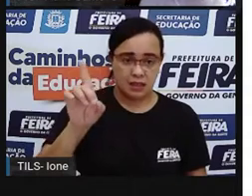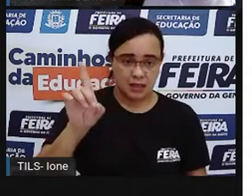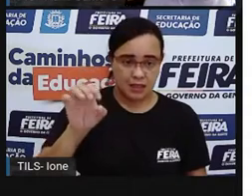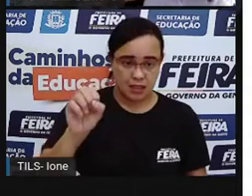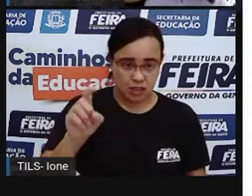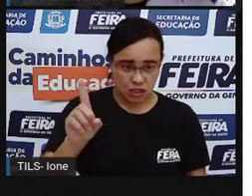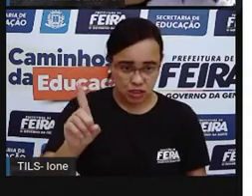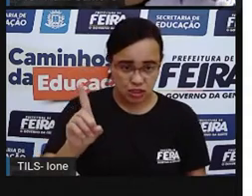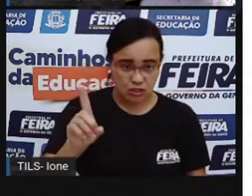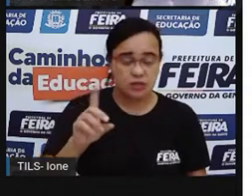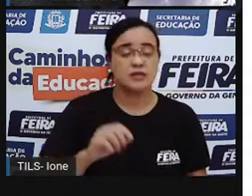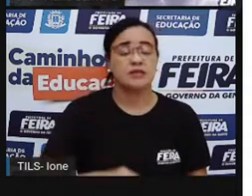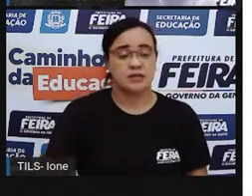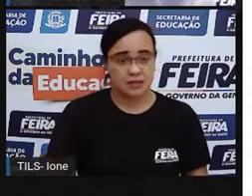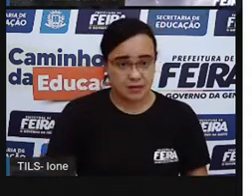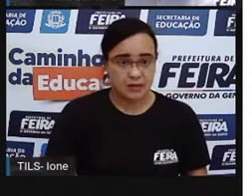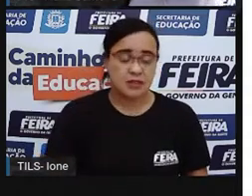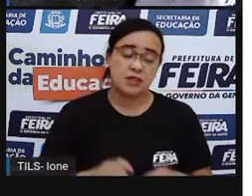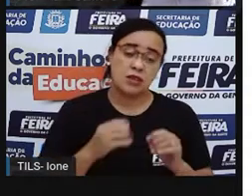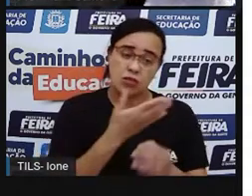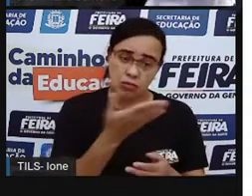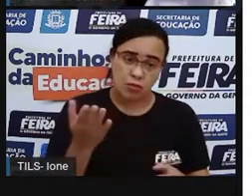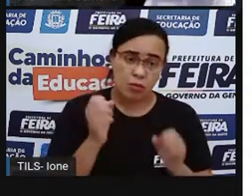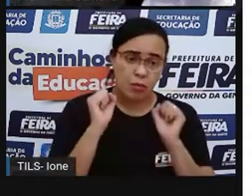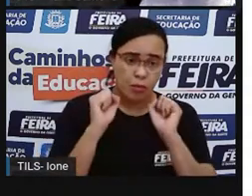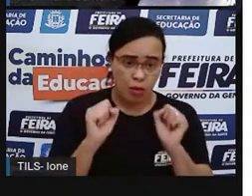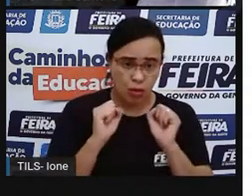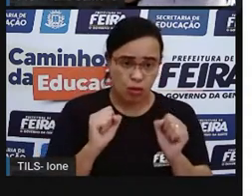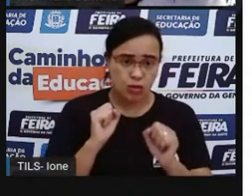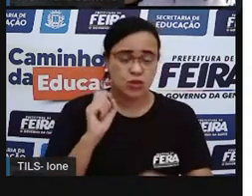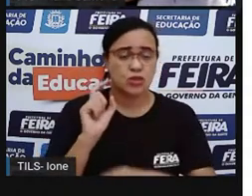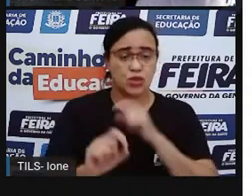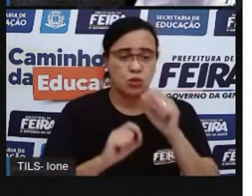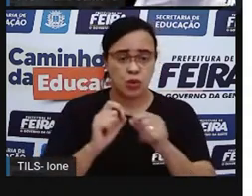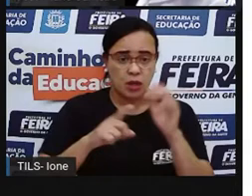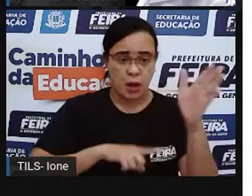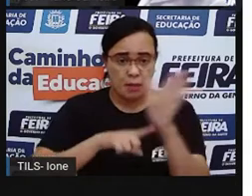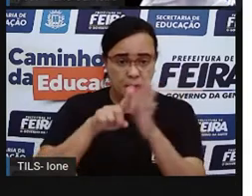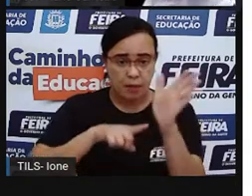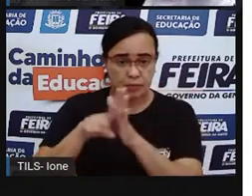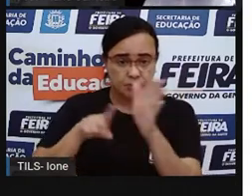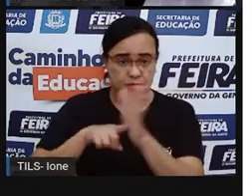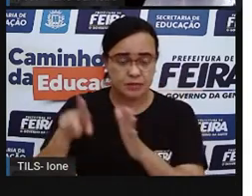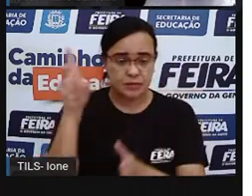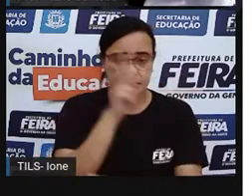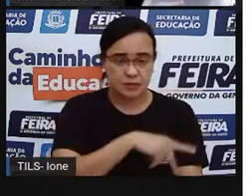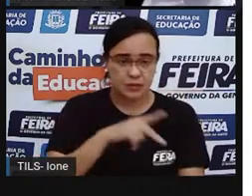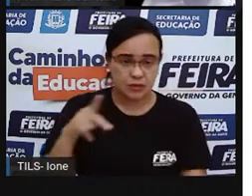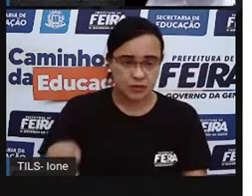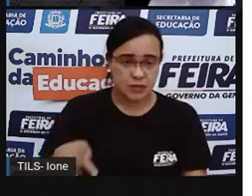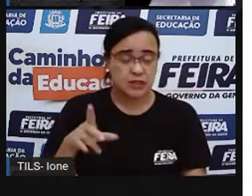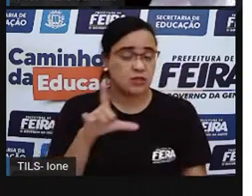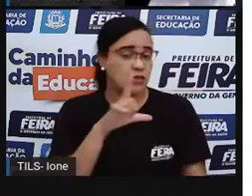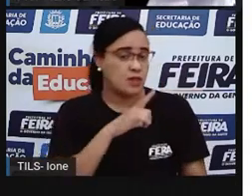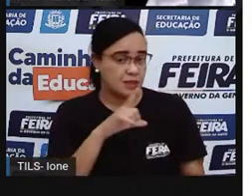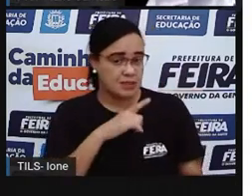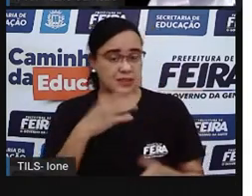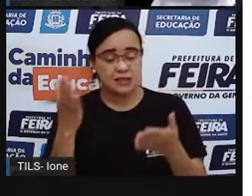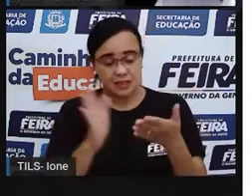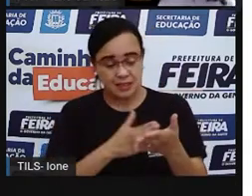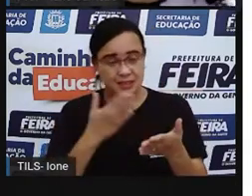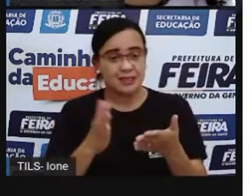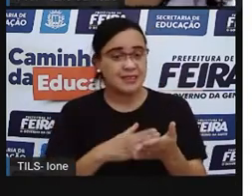E vocês podem encontrar esse livro, né? Vocês podem perguntar à professora de vocês se esse livro tá aí na escola, né? Vocês podem